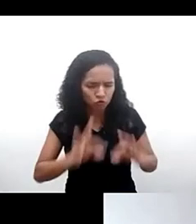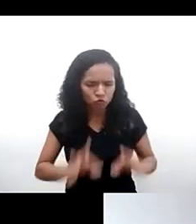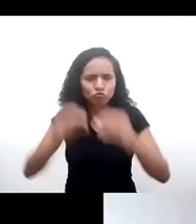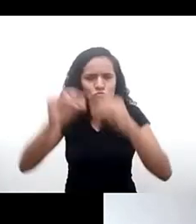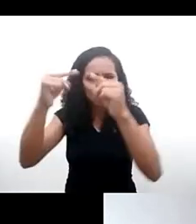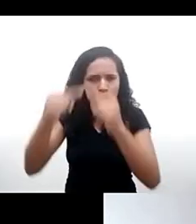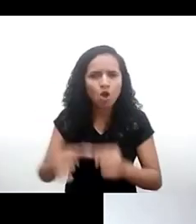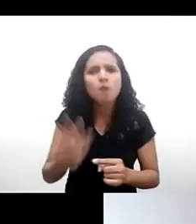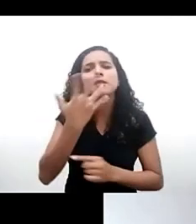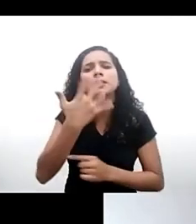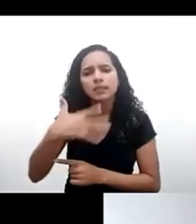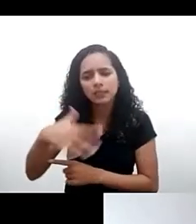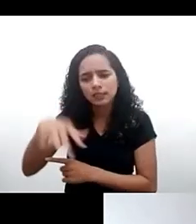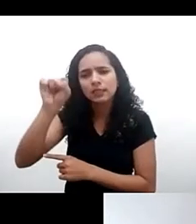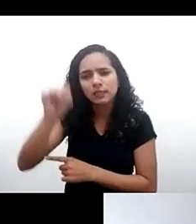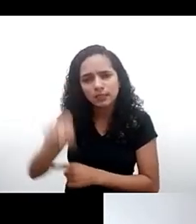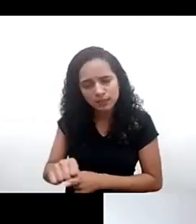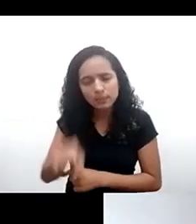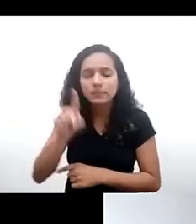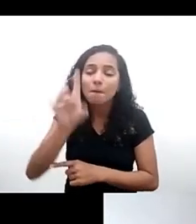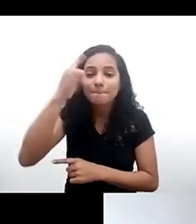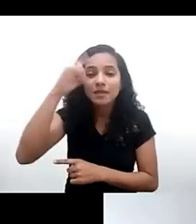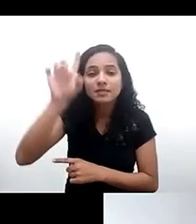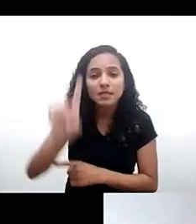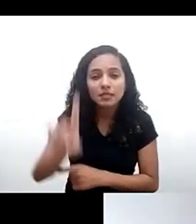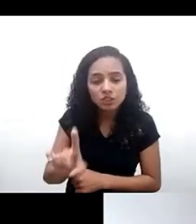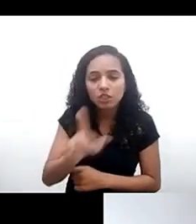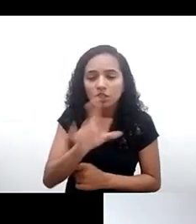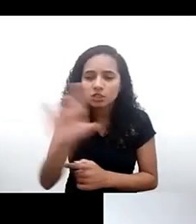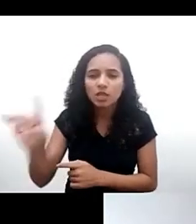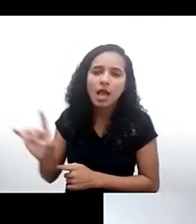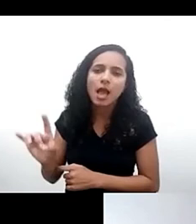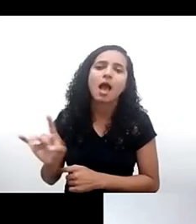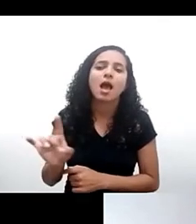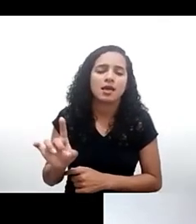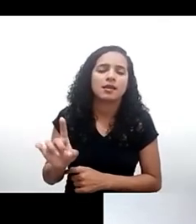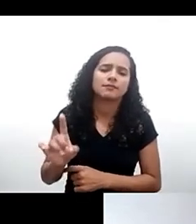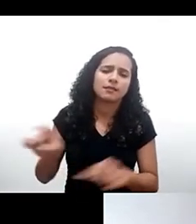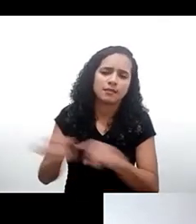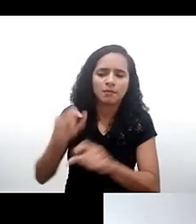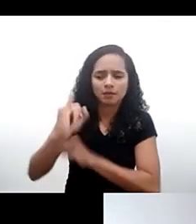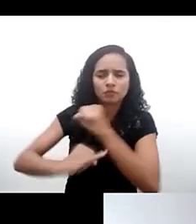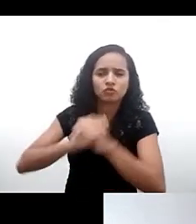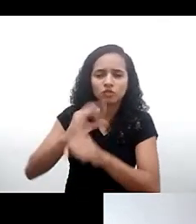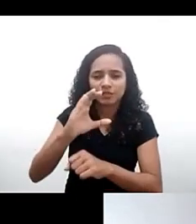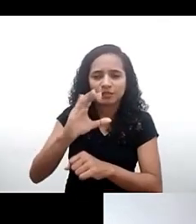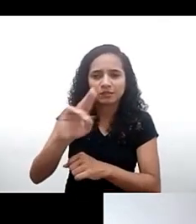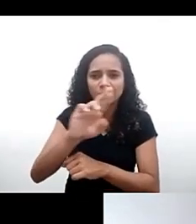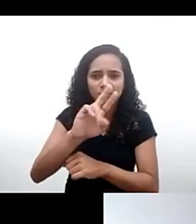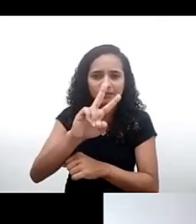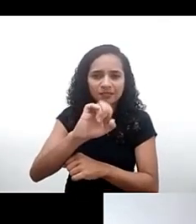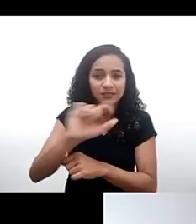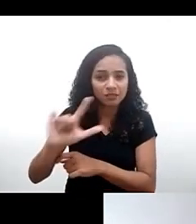o pensar o direito das crianças liberdade civis no ambiente digital tem particularidades